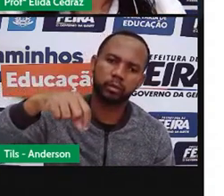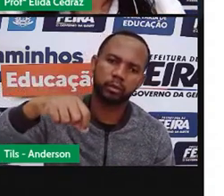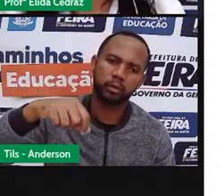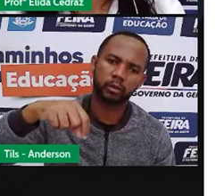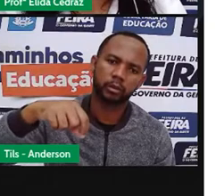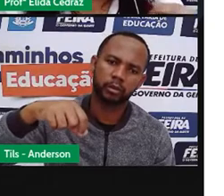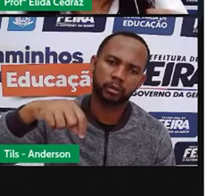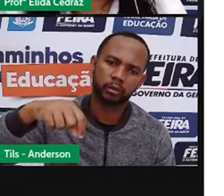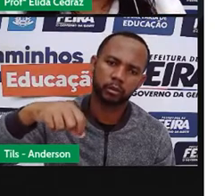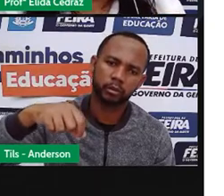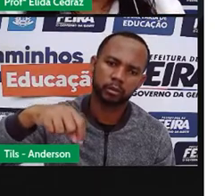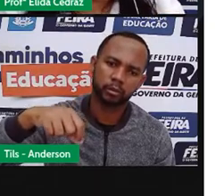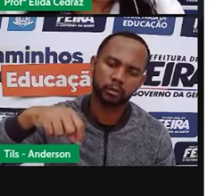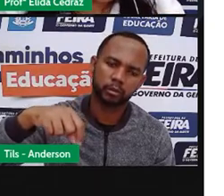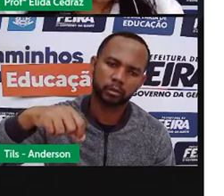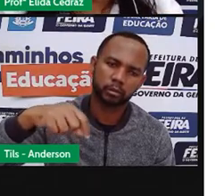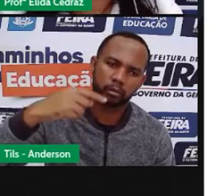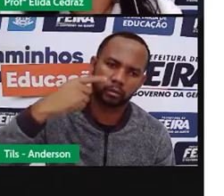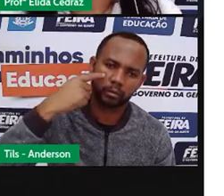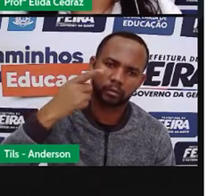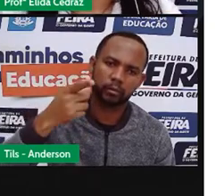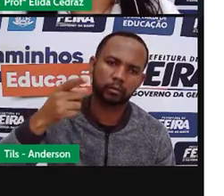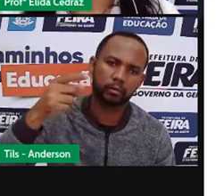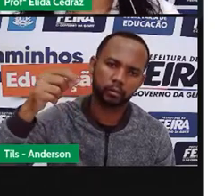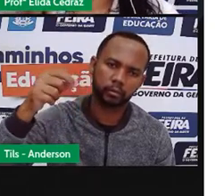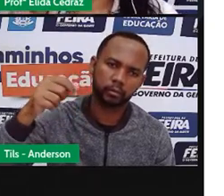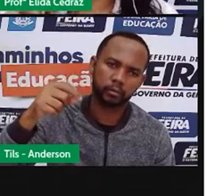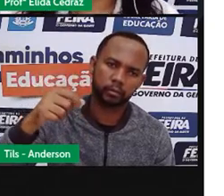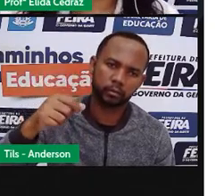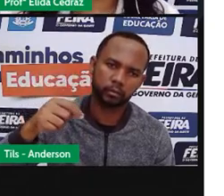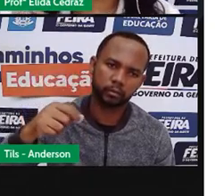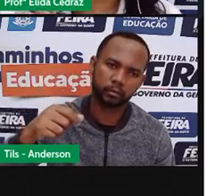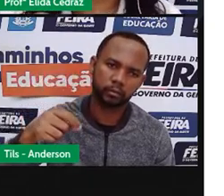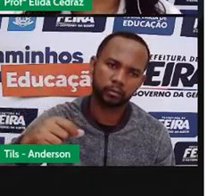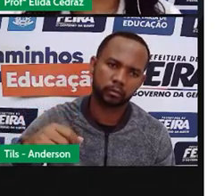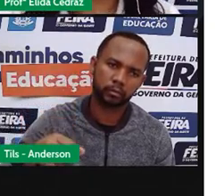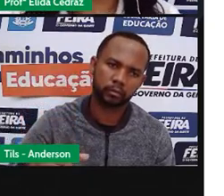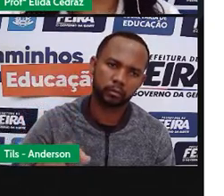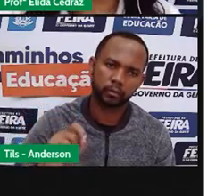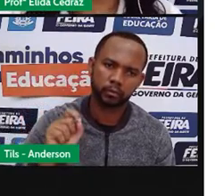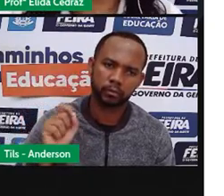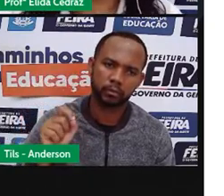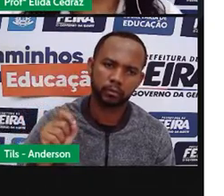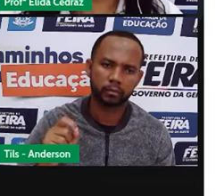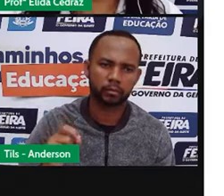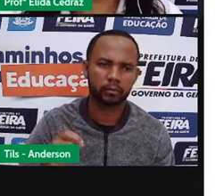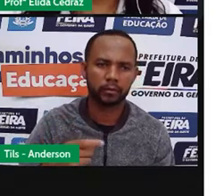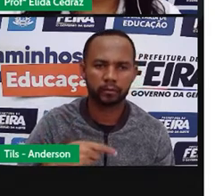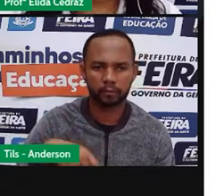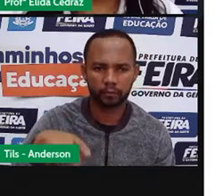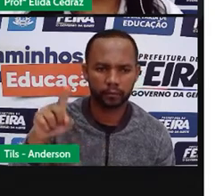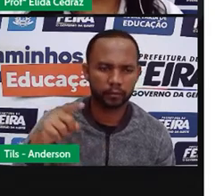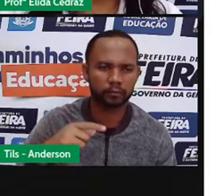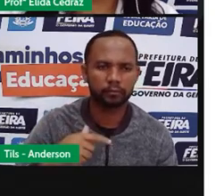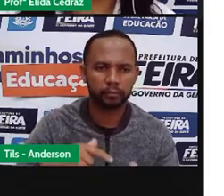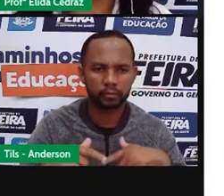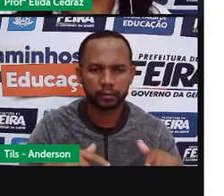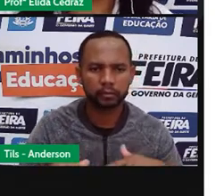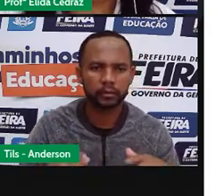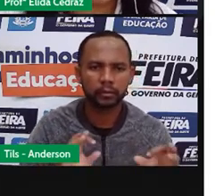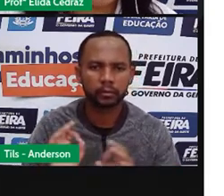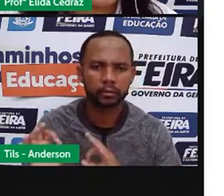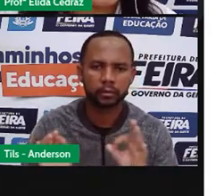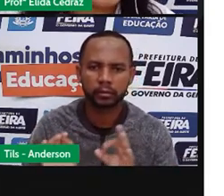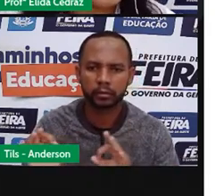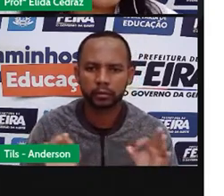para outra parte de vidro, a pessoa ia fazer as suas atividades. E organizavam de